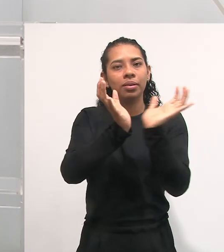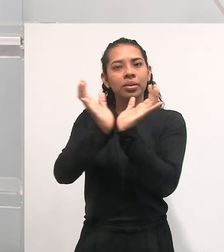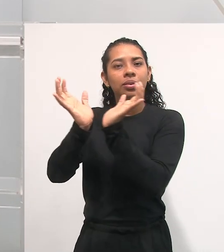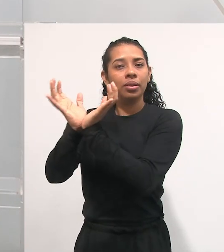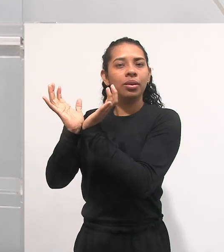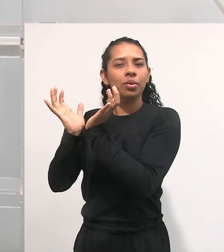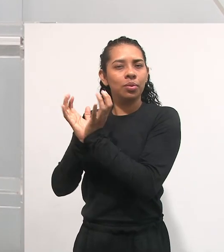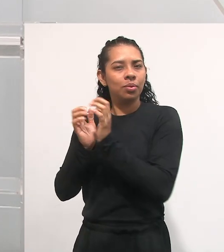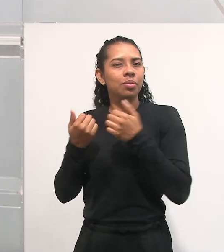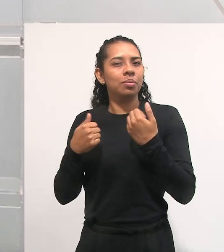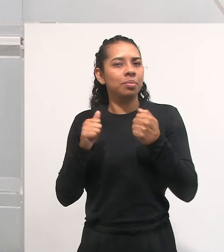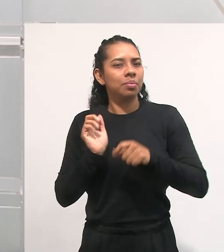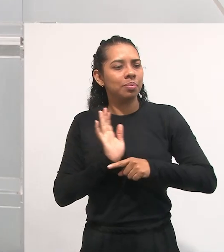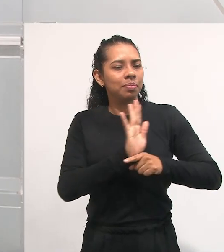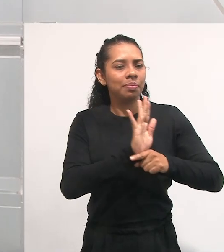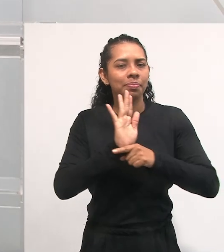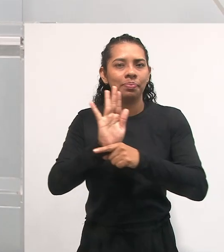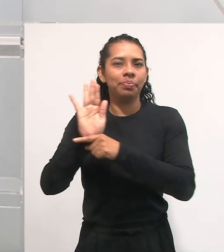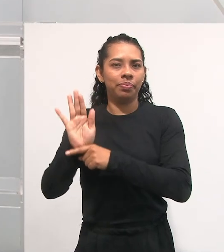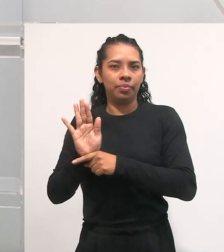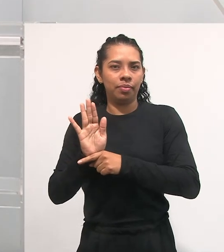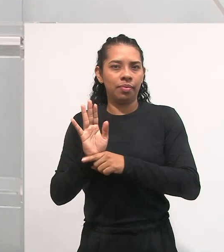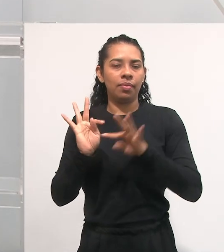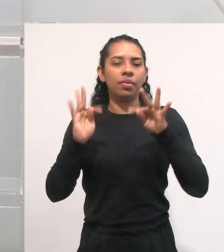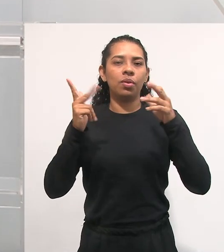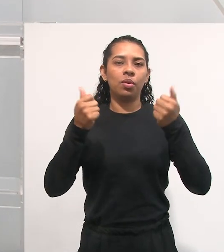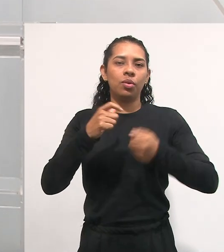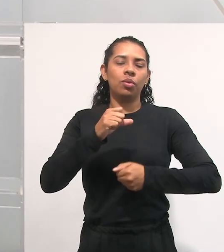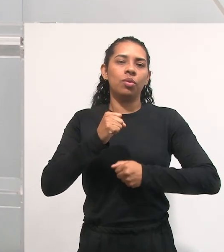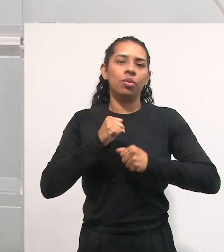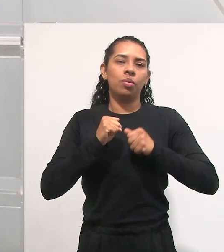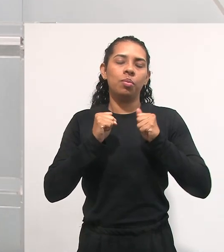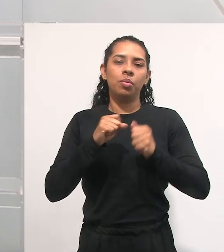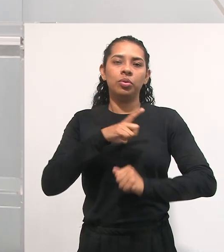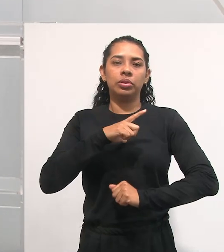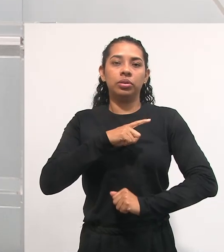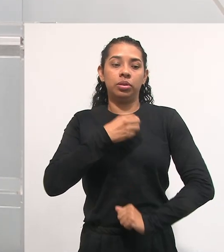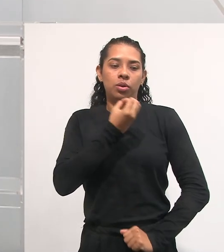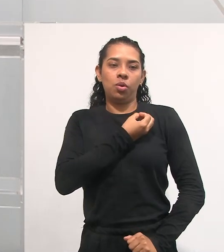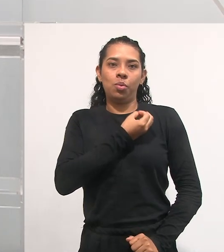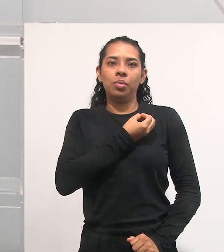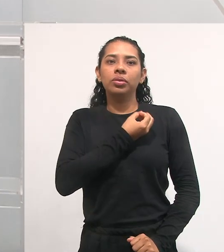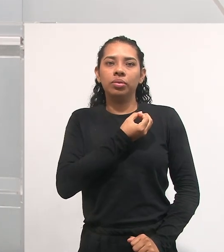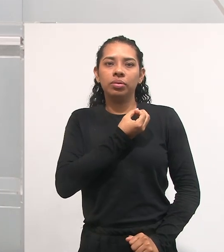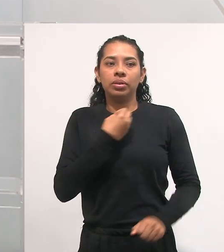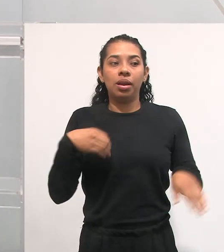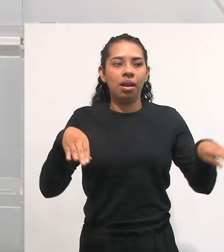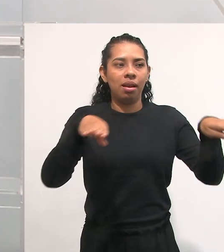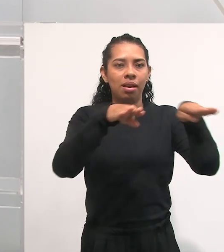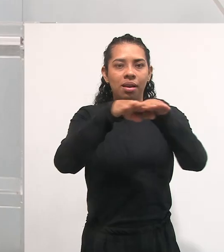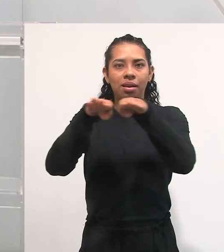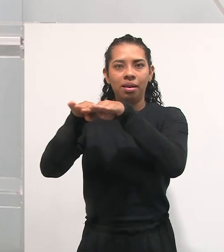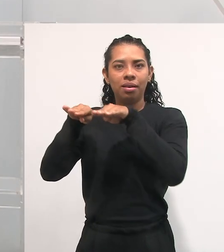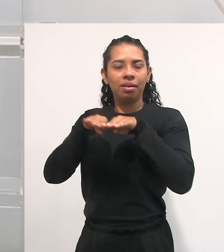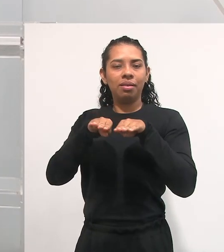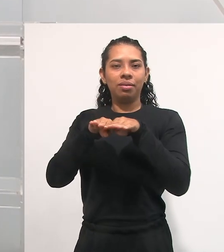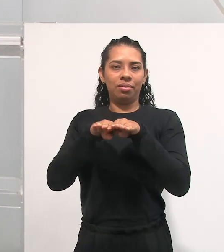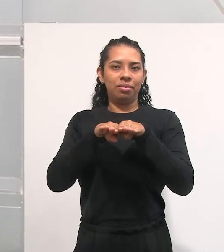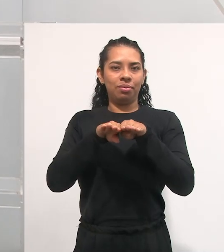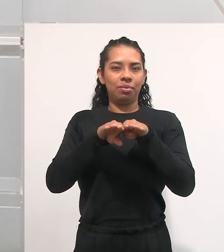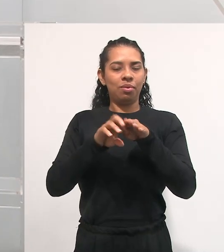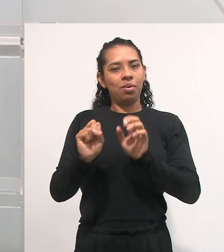grupo precisa para ter acesso às mesmas condições de aprendizagem? Não só de